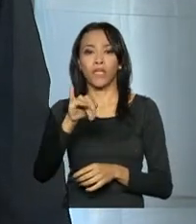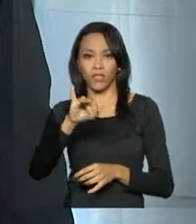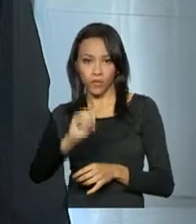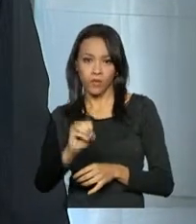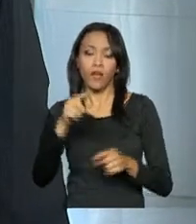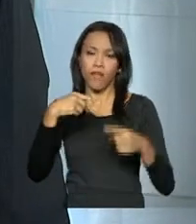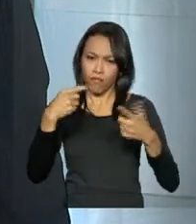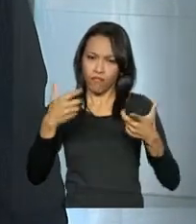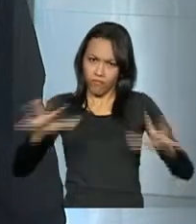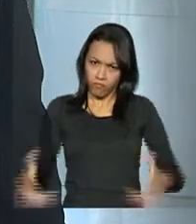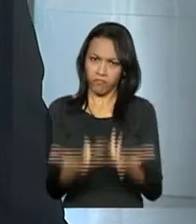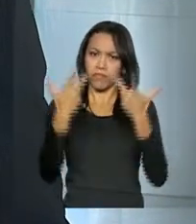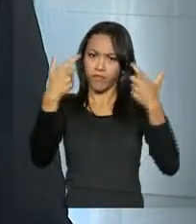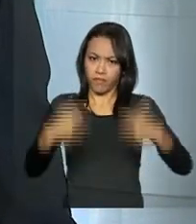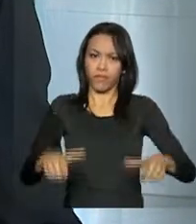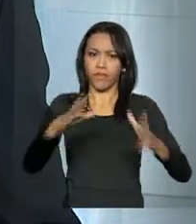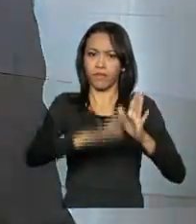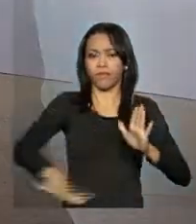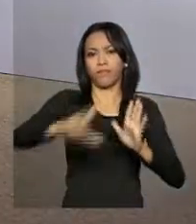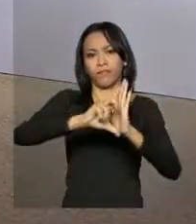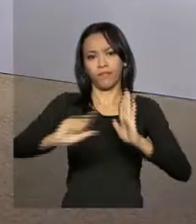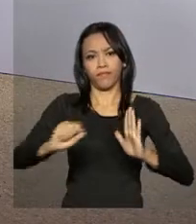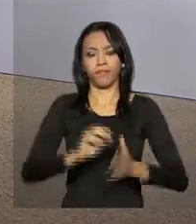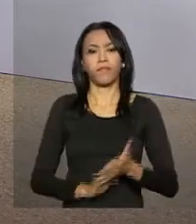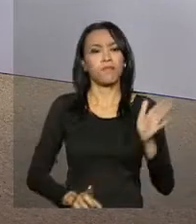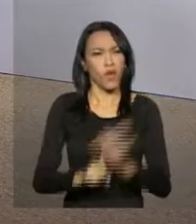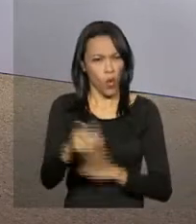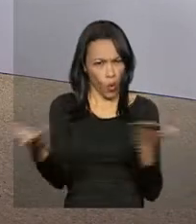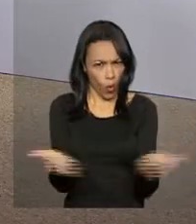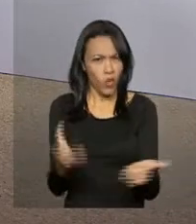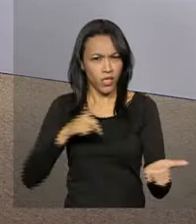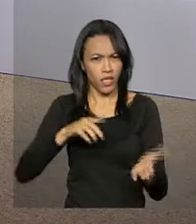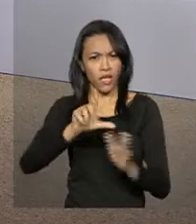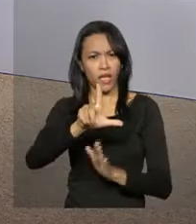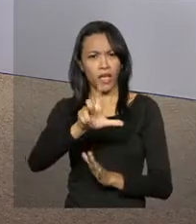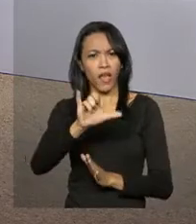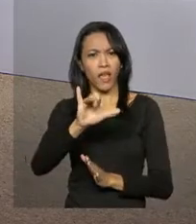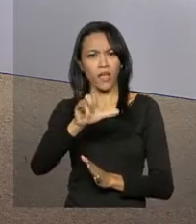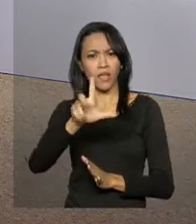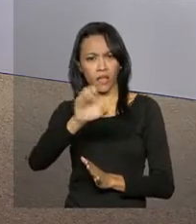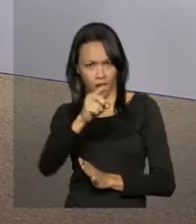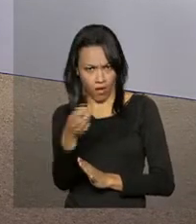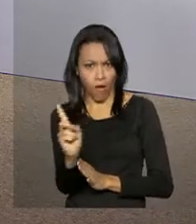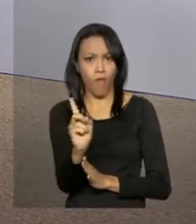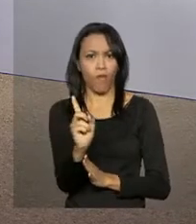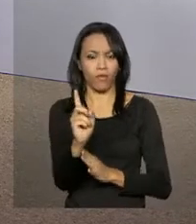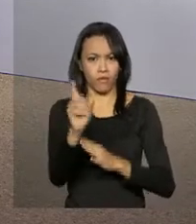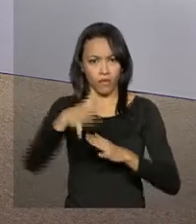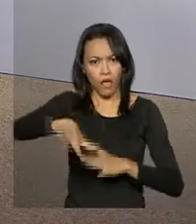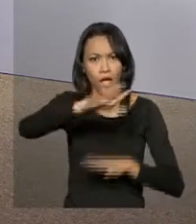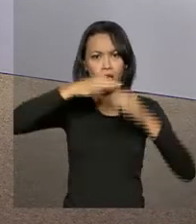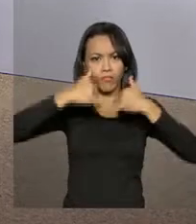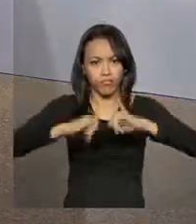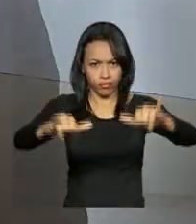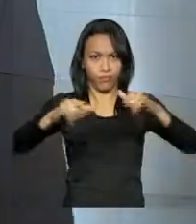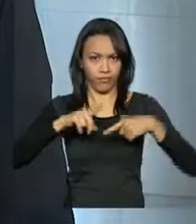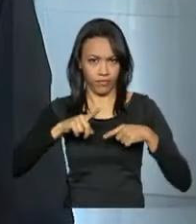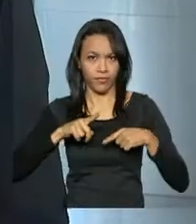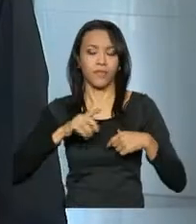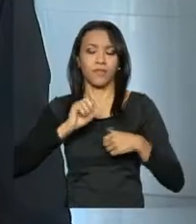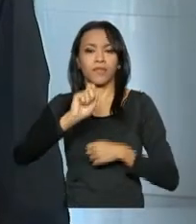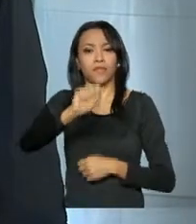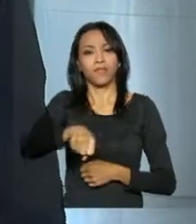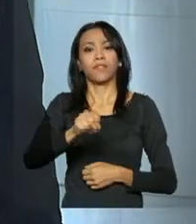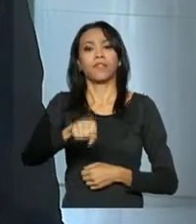no Palácio do Planalto. Daniele? Ney, hoje tem leilão do sistema elétrico, não é mesmo? Exatamente, Daniele. A Agência